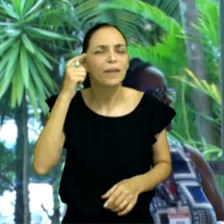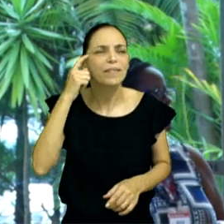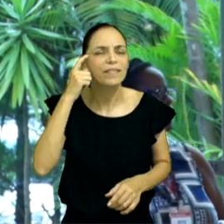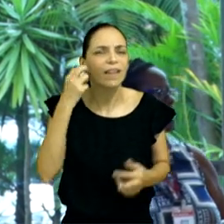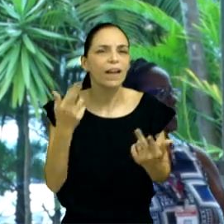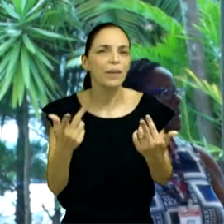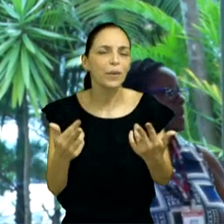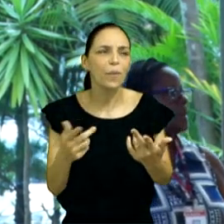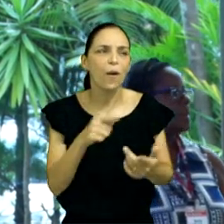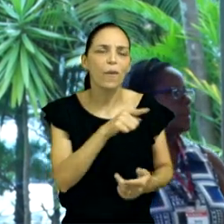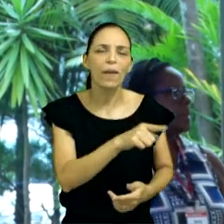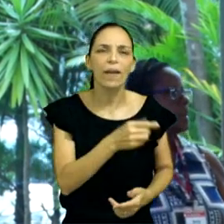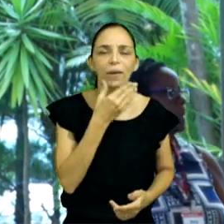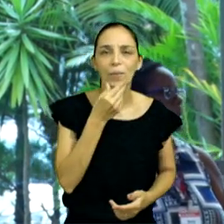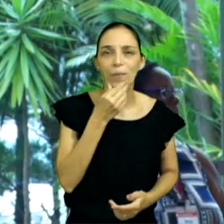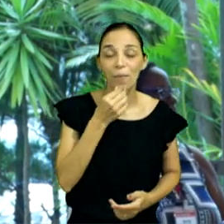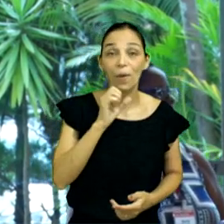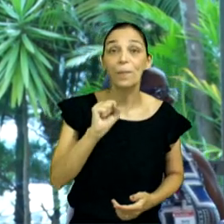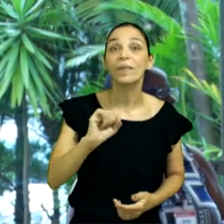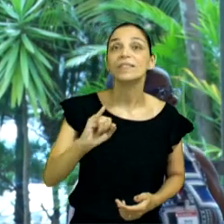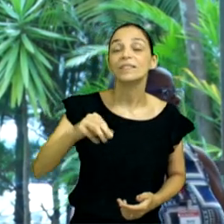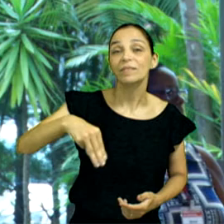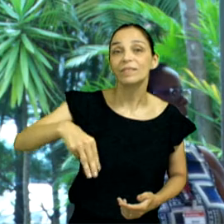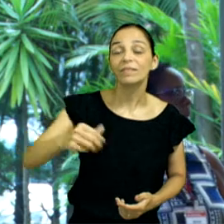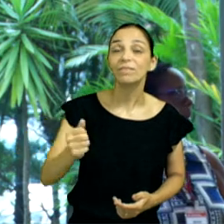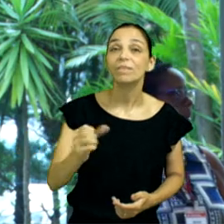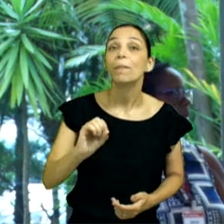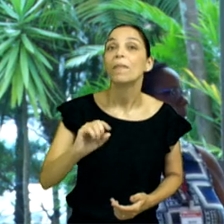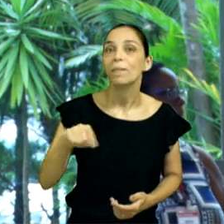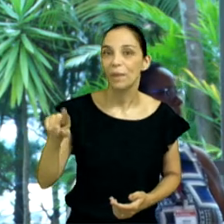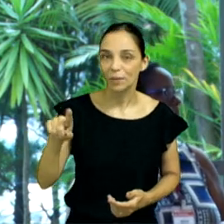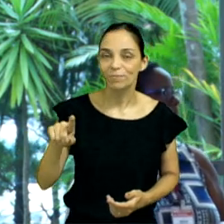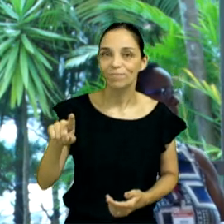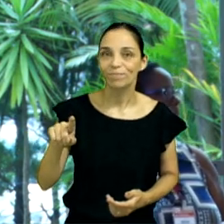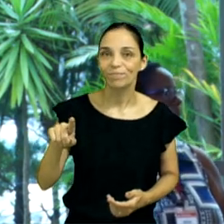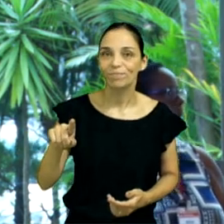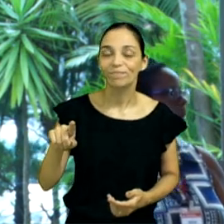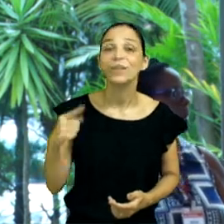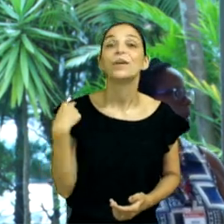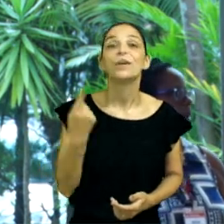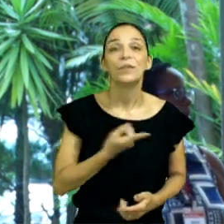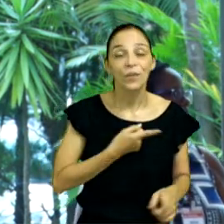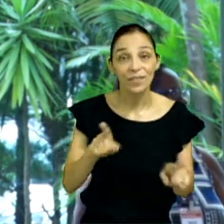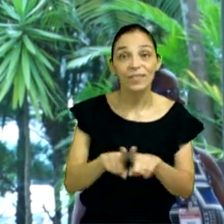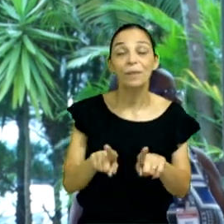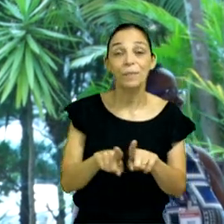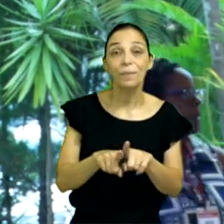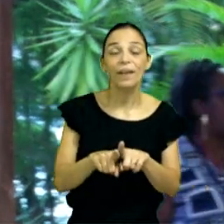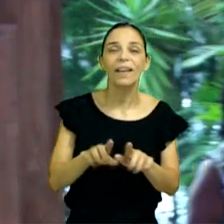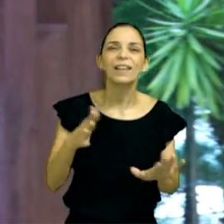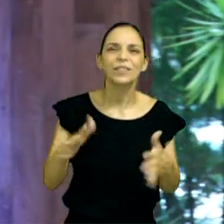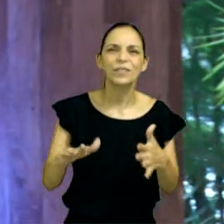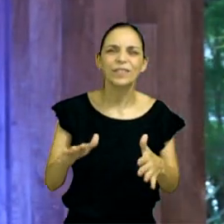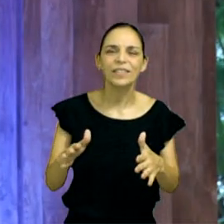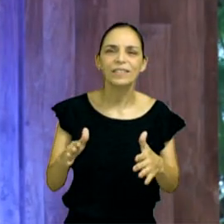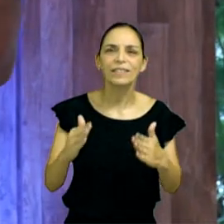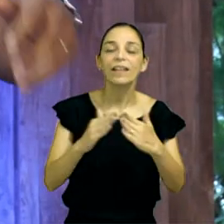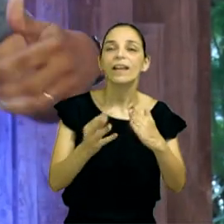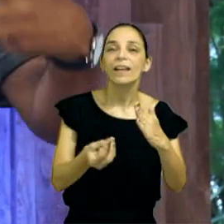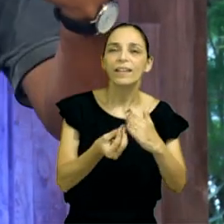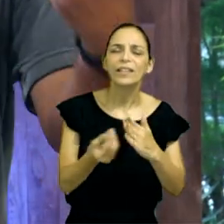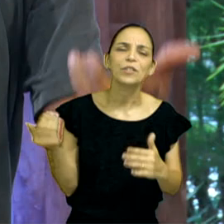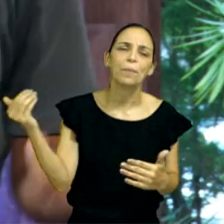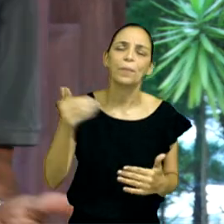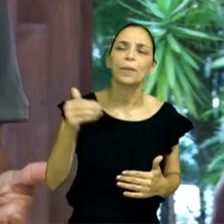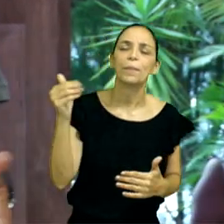Mas quantas vezes nós estamos na casa de Deus para fazer uma média ou viemos de maneira protocolar, ai, ou